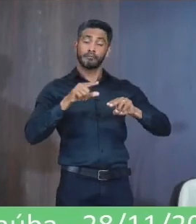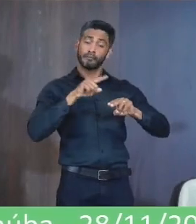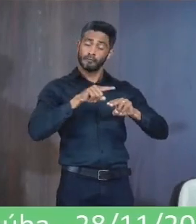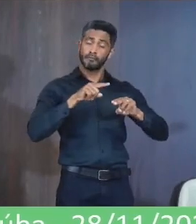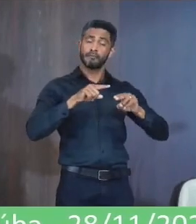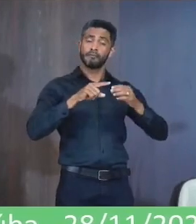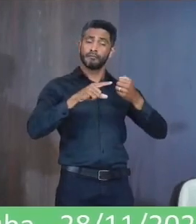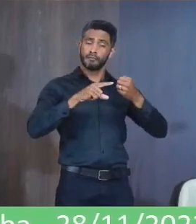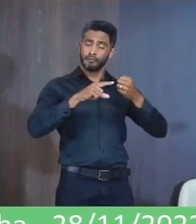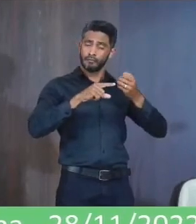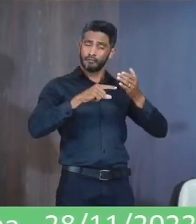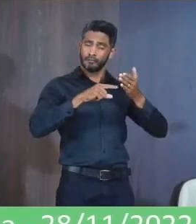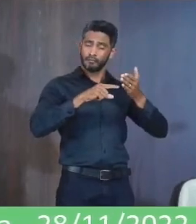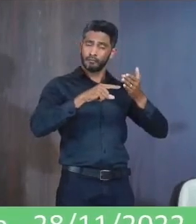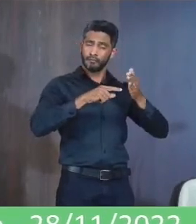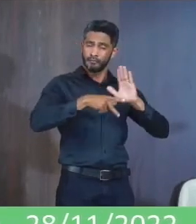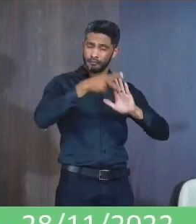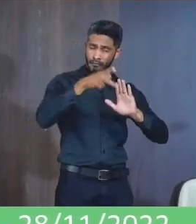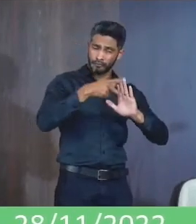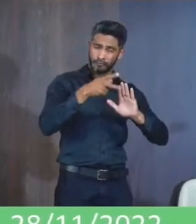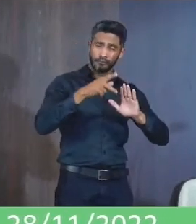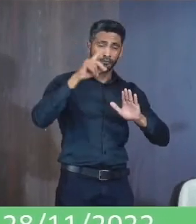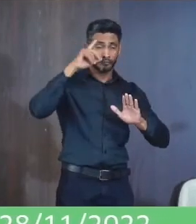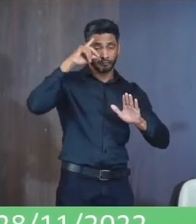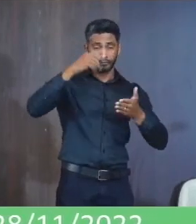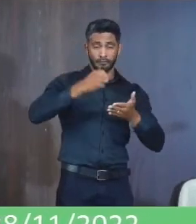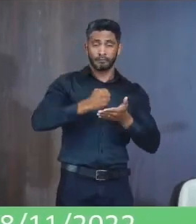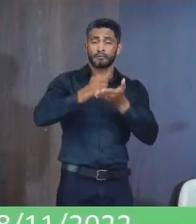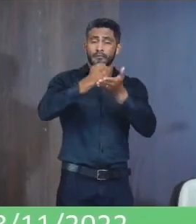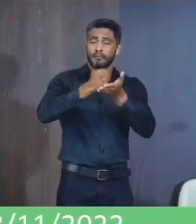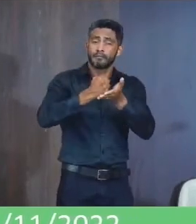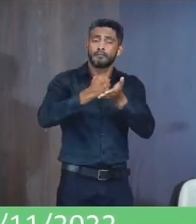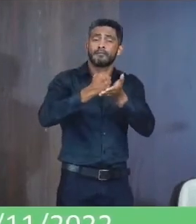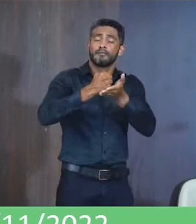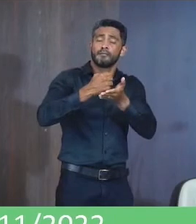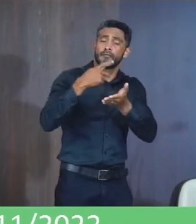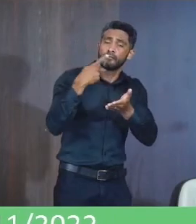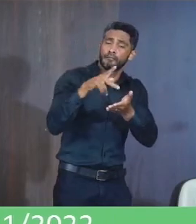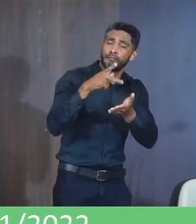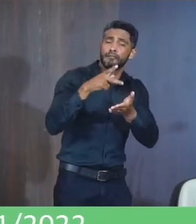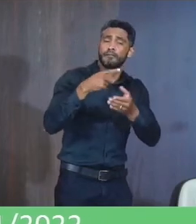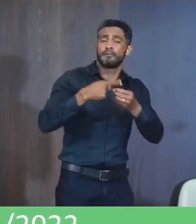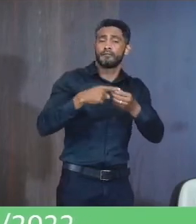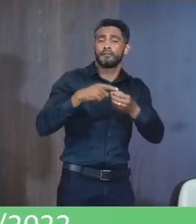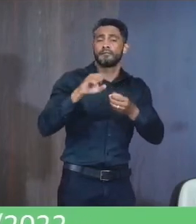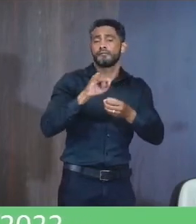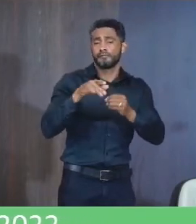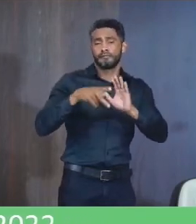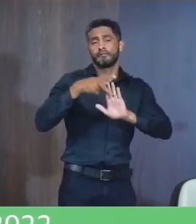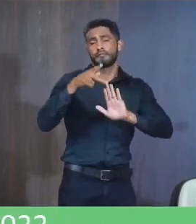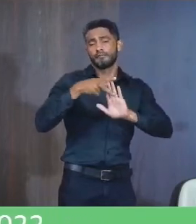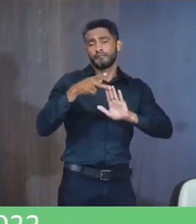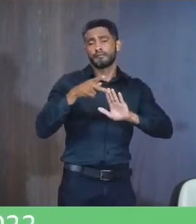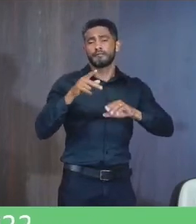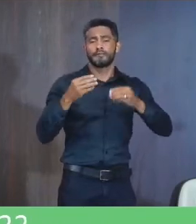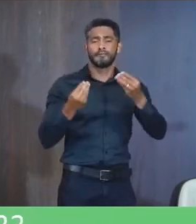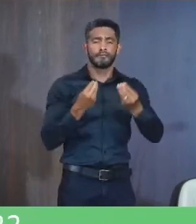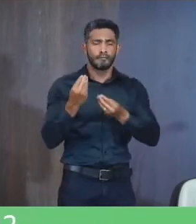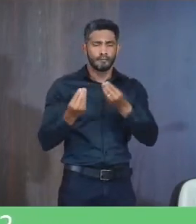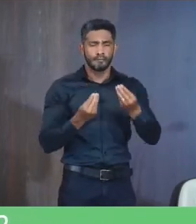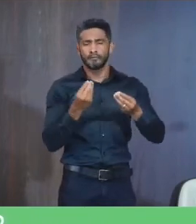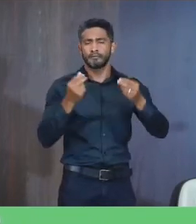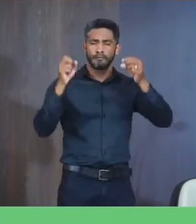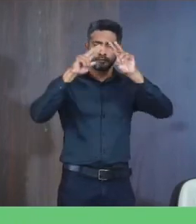O projeto de lei Institui o dia da superação Do município de Janaúba O projeto Dispõe ainda Sobre as maneiras